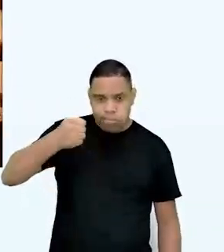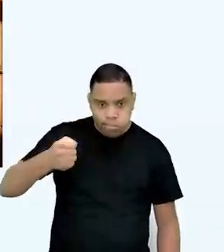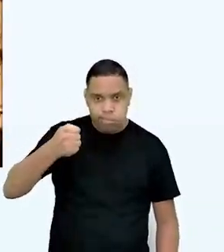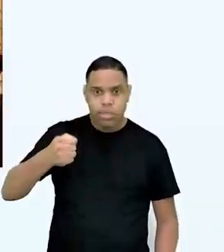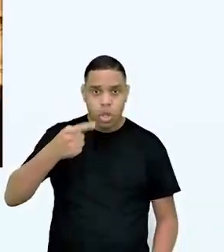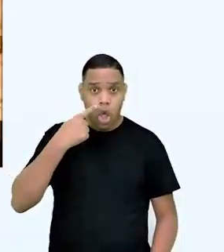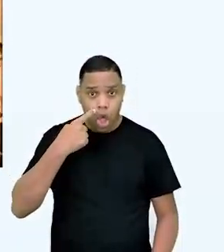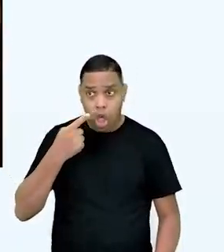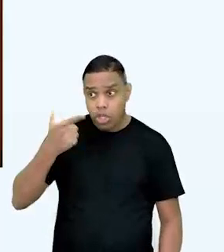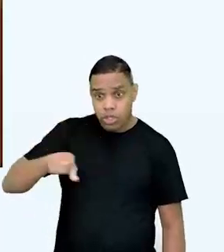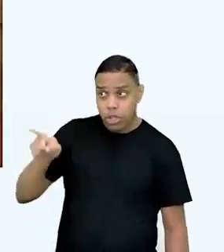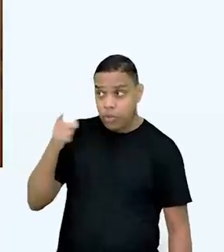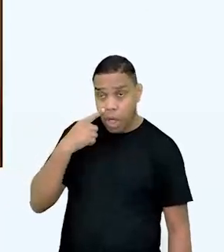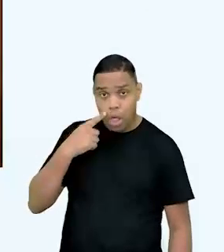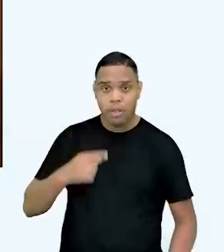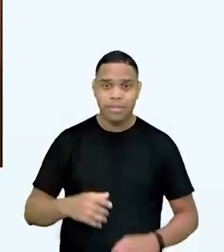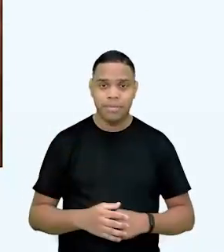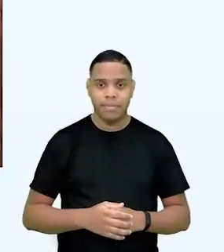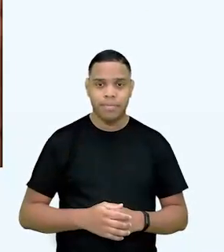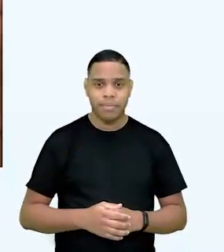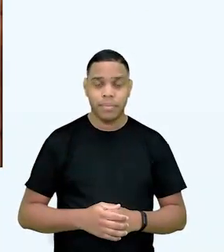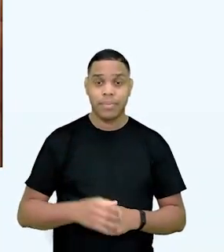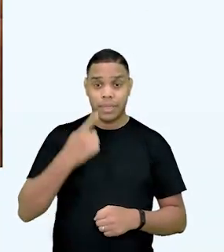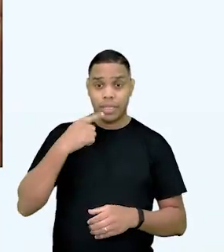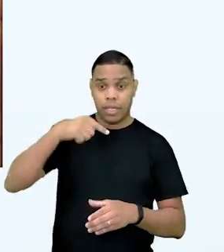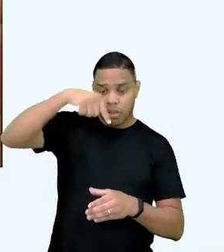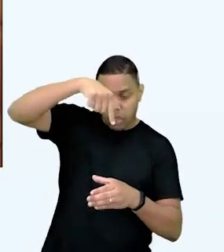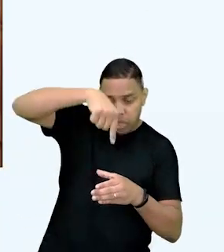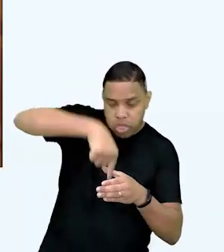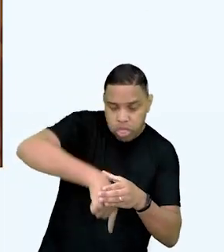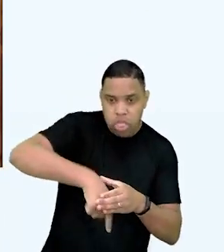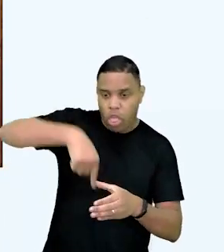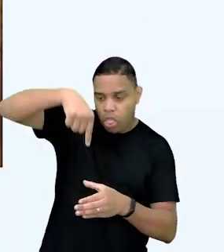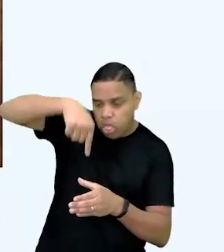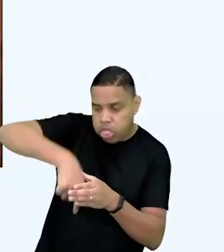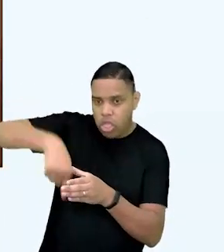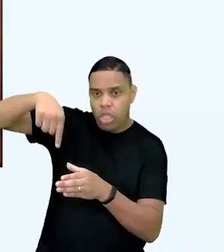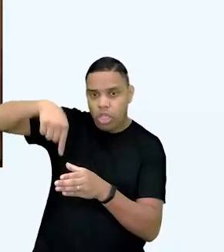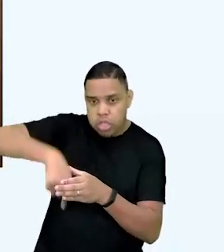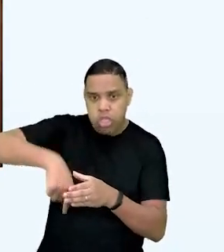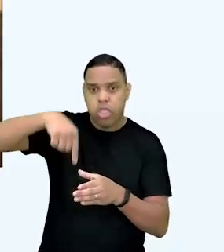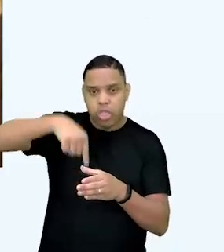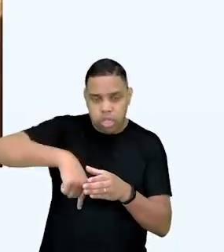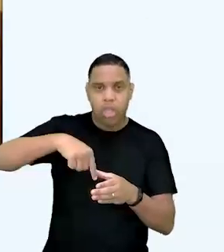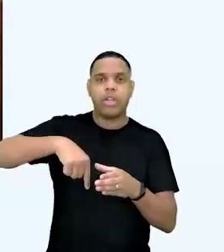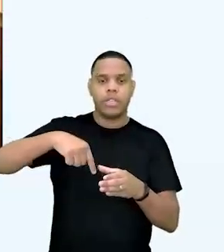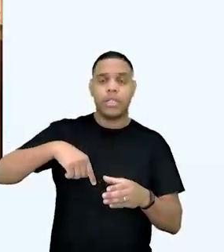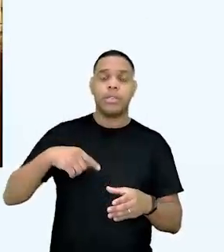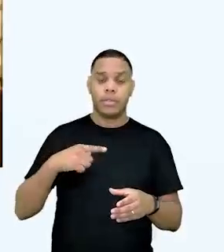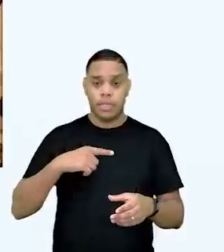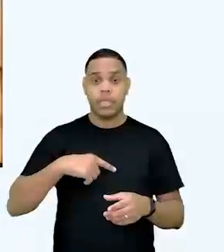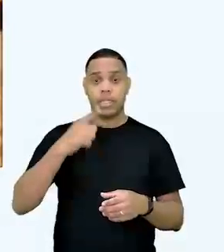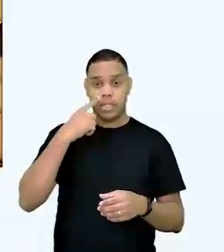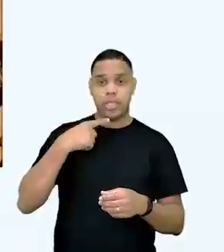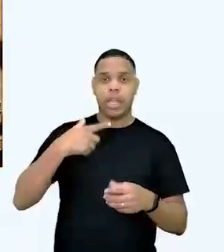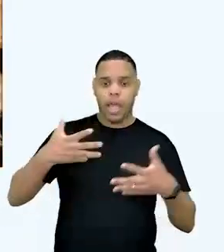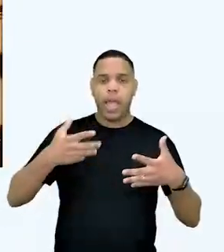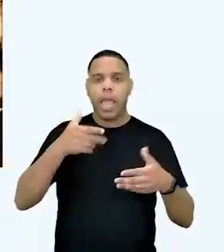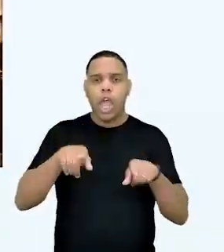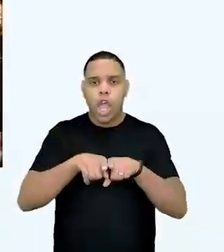entrou junto. Vamos mostrar isso daqui, ó. Você sai da palha e entra lá na camada de baixo e vai